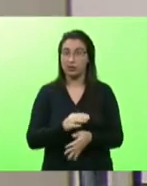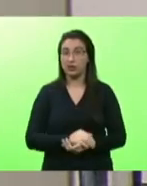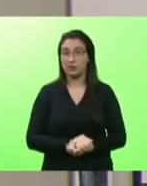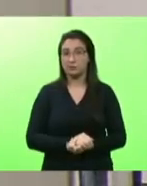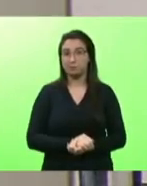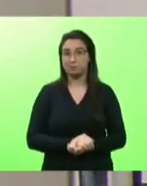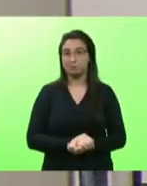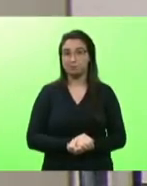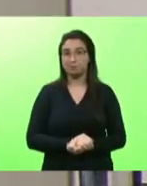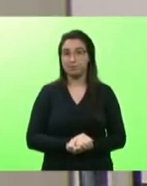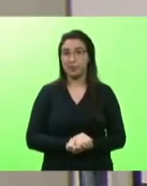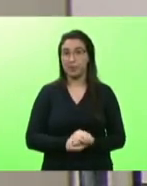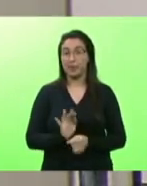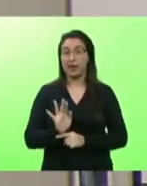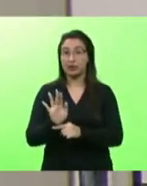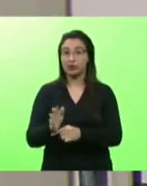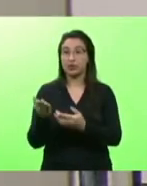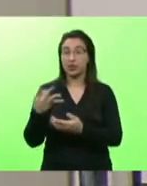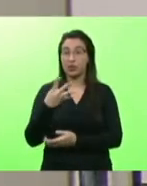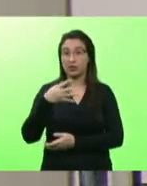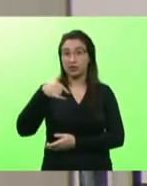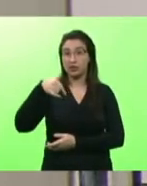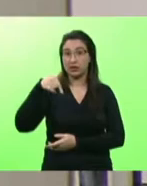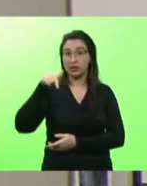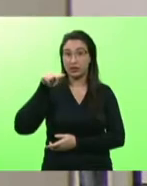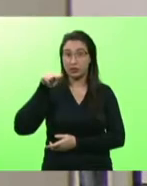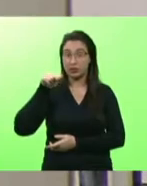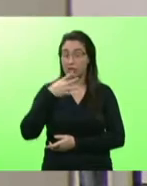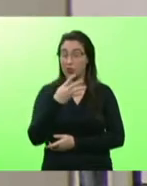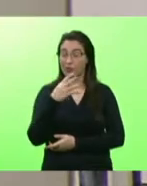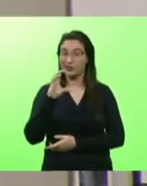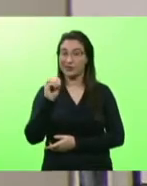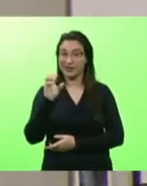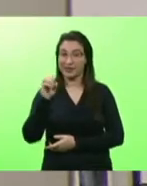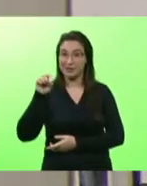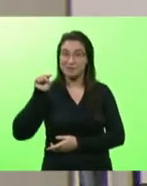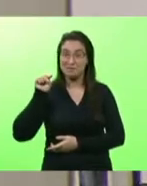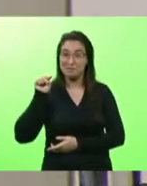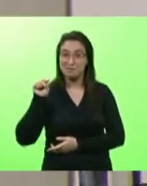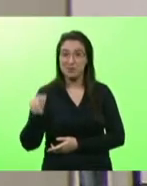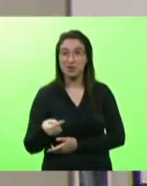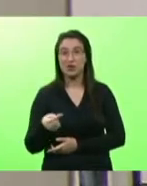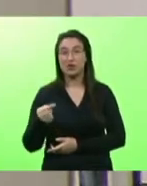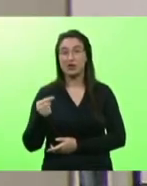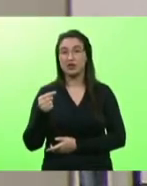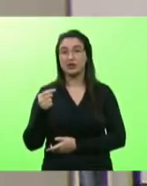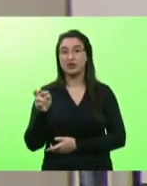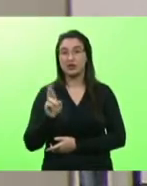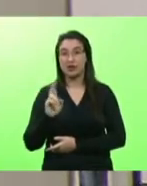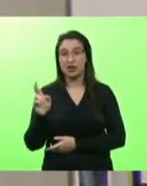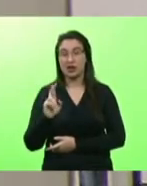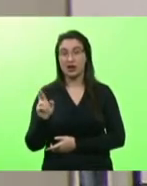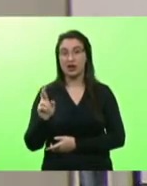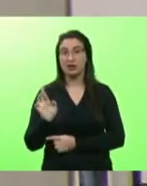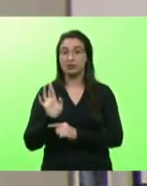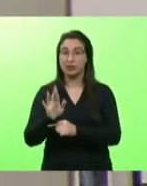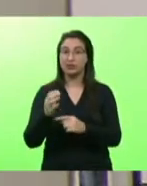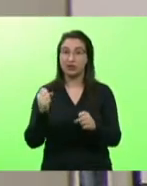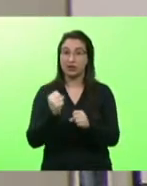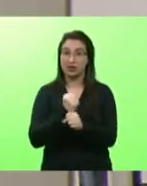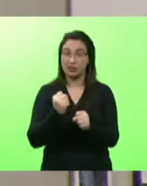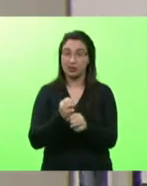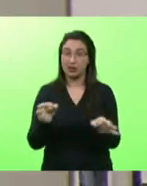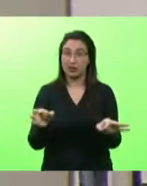oferece ao governo federal 400 milhões de reais para ser investido nas três rodovias e o governo encontra a partida como uma